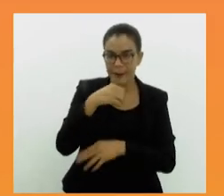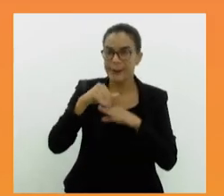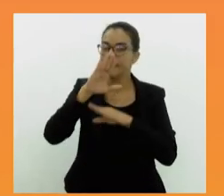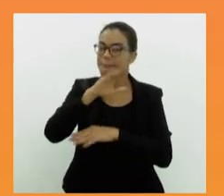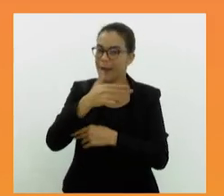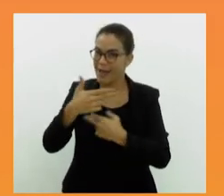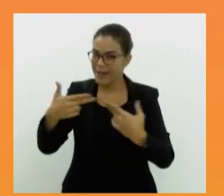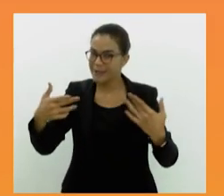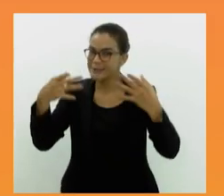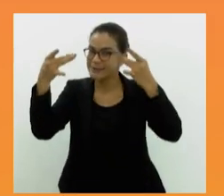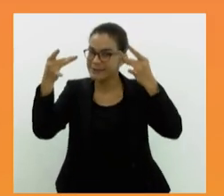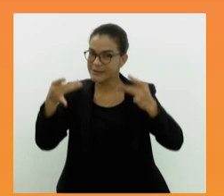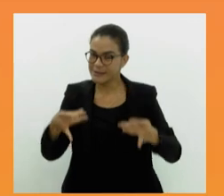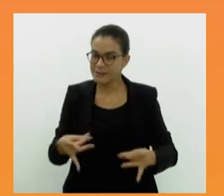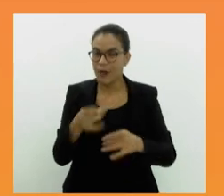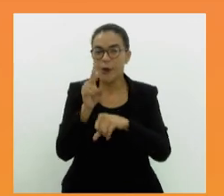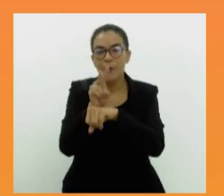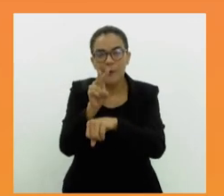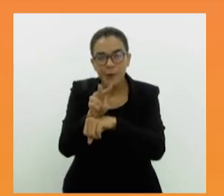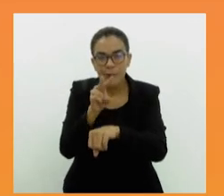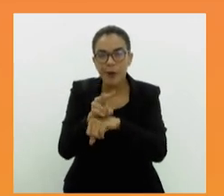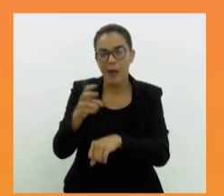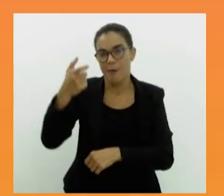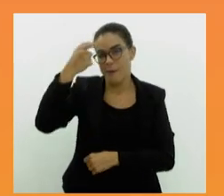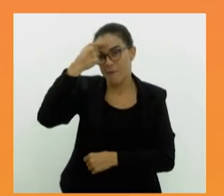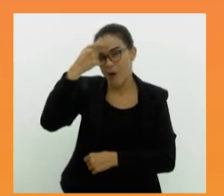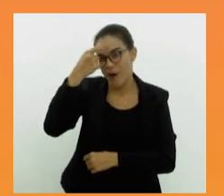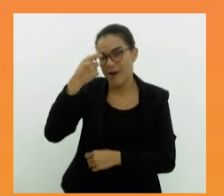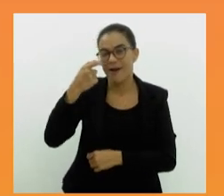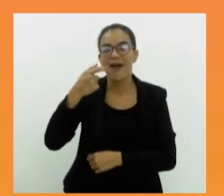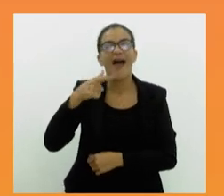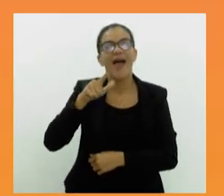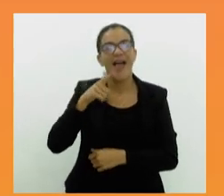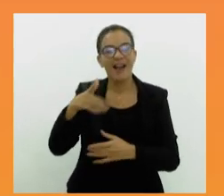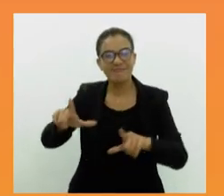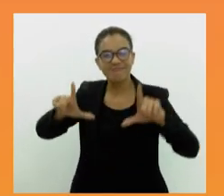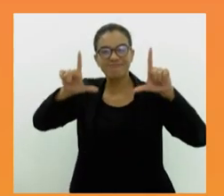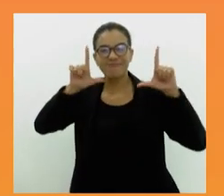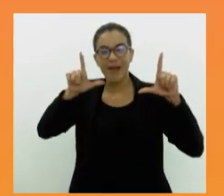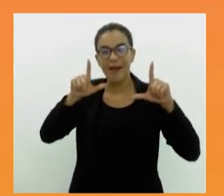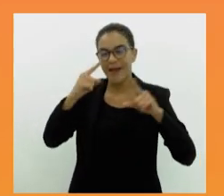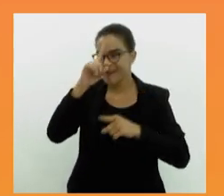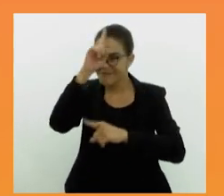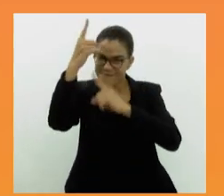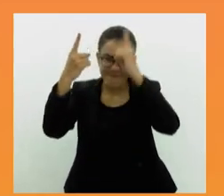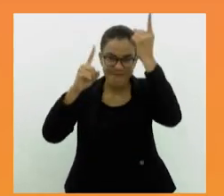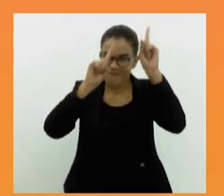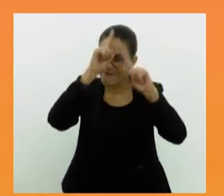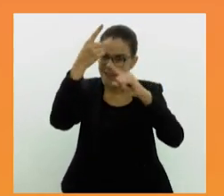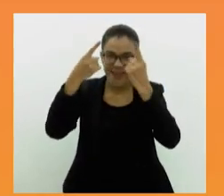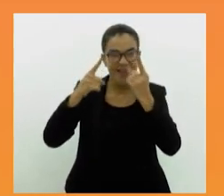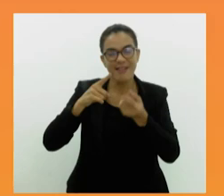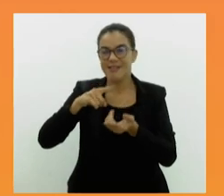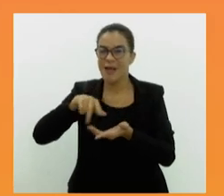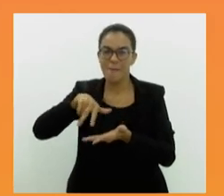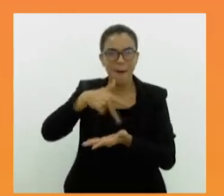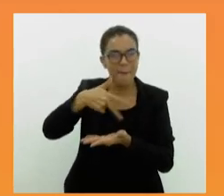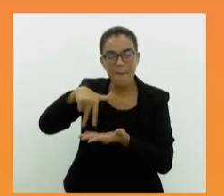coisa. Preservam a memória, pintam e bordam, inventam coreografias, trazendo